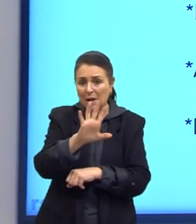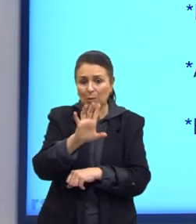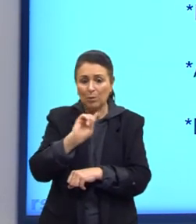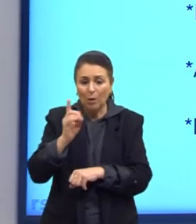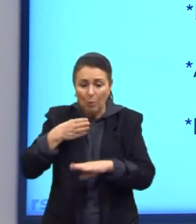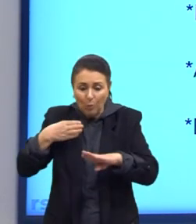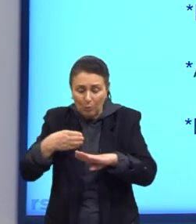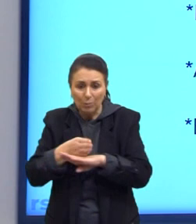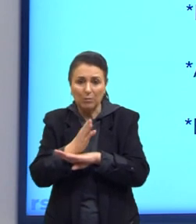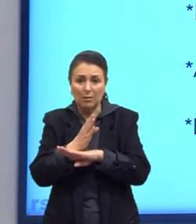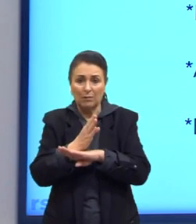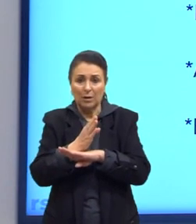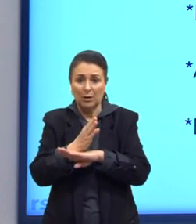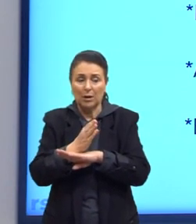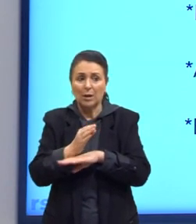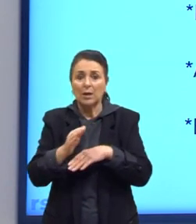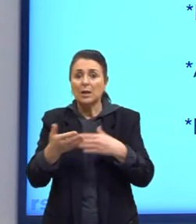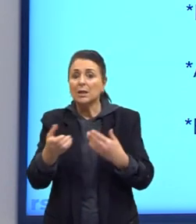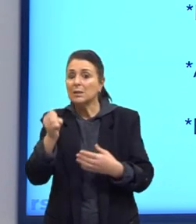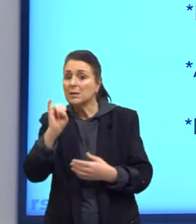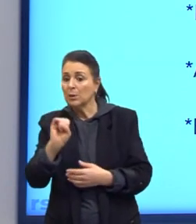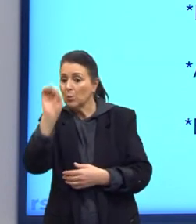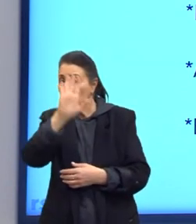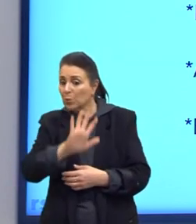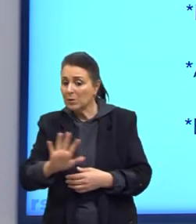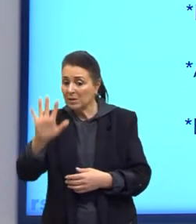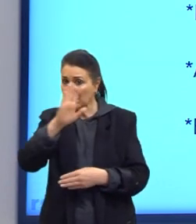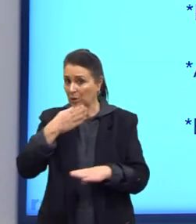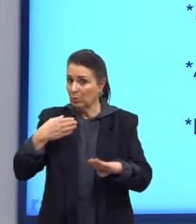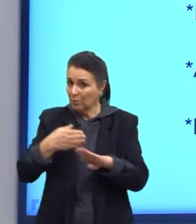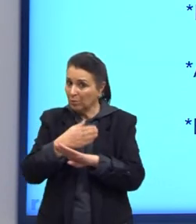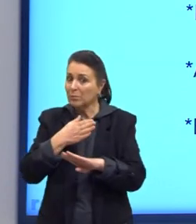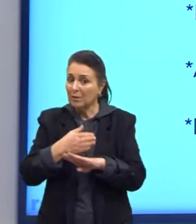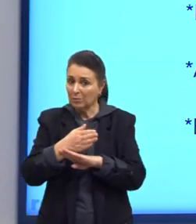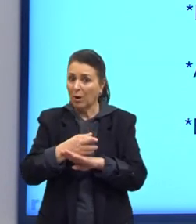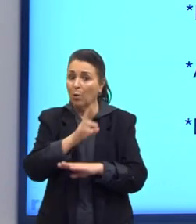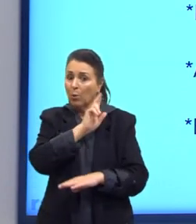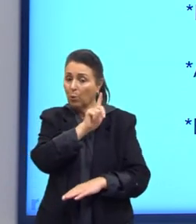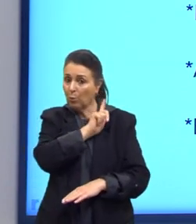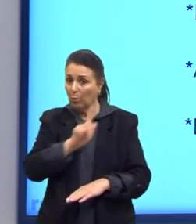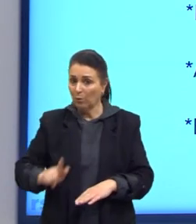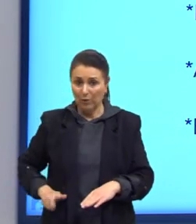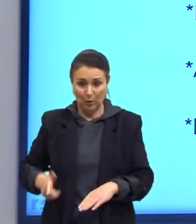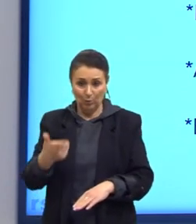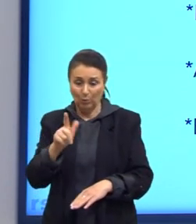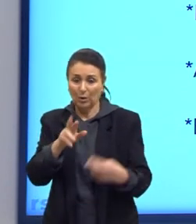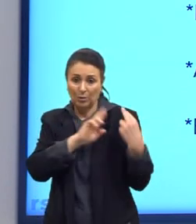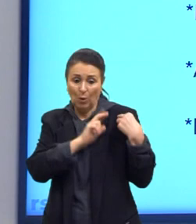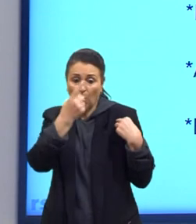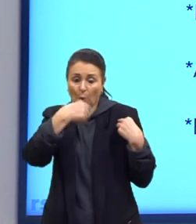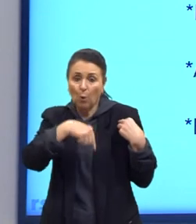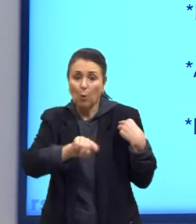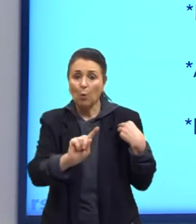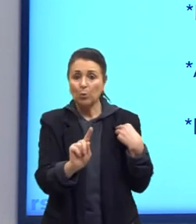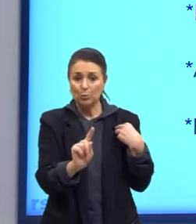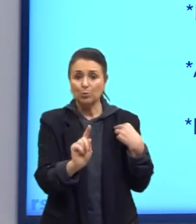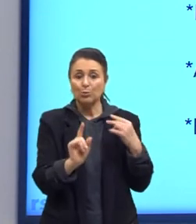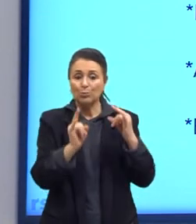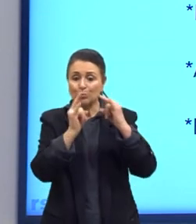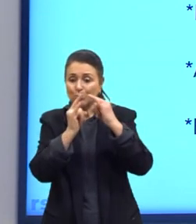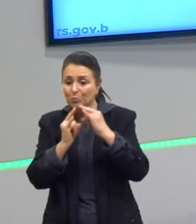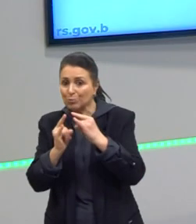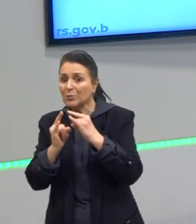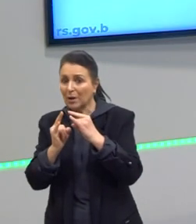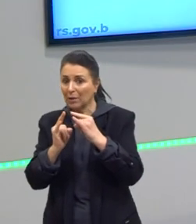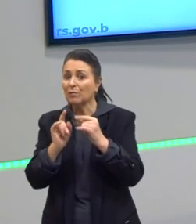intervir. E onde o Estado não intervir, onde o Estado não colocar a sua mão, outros organismos irão pegar essas